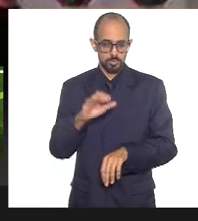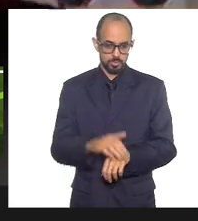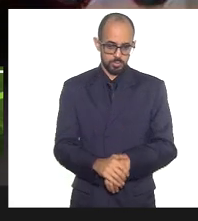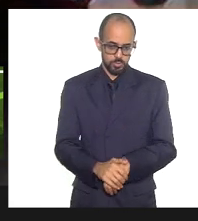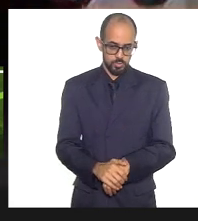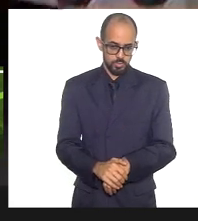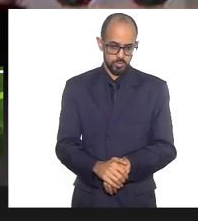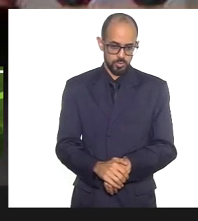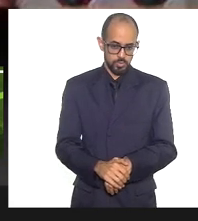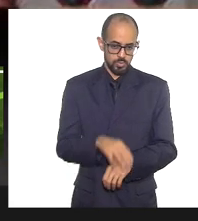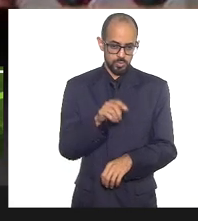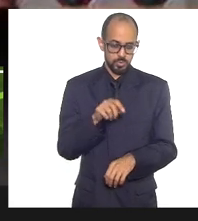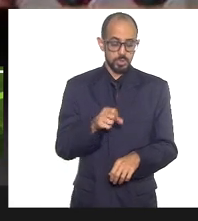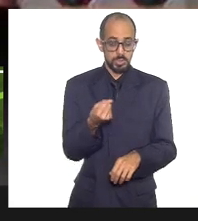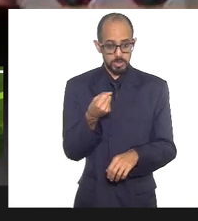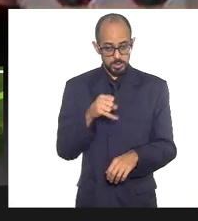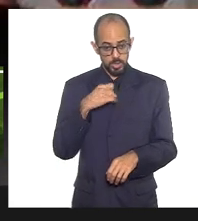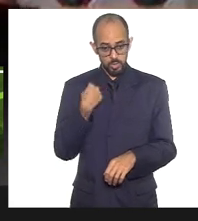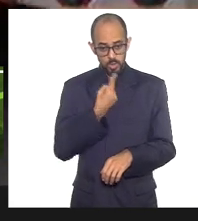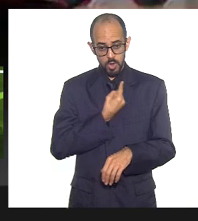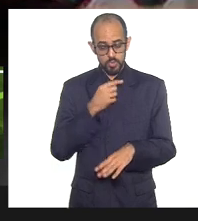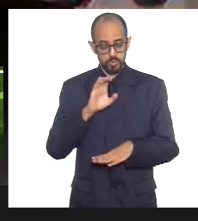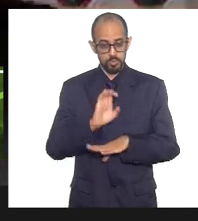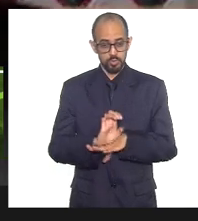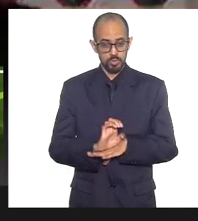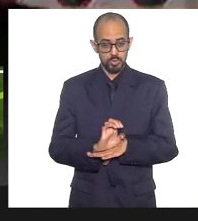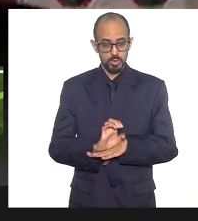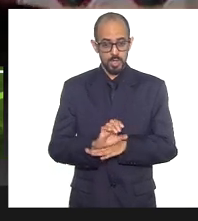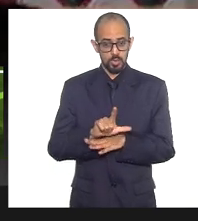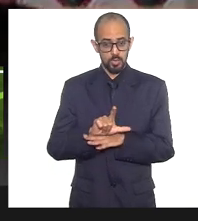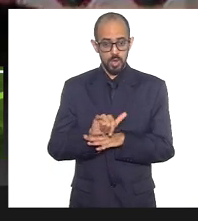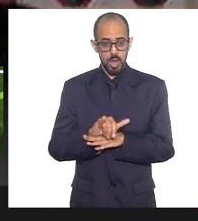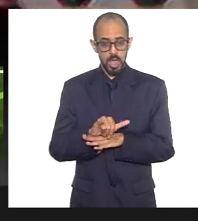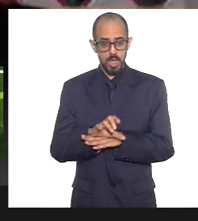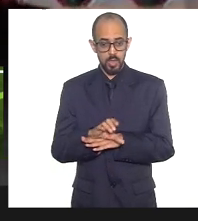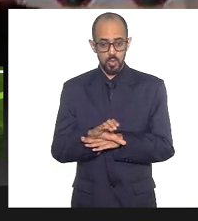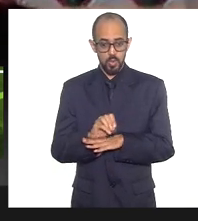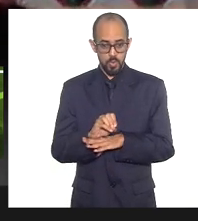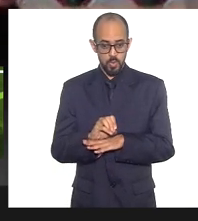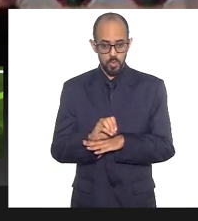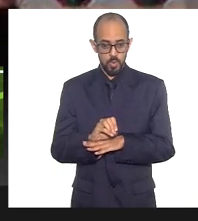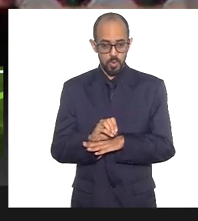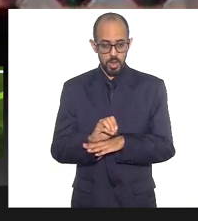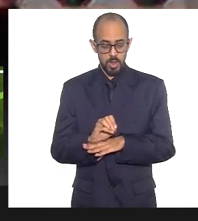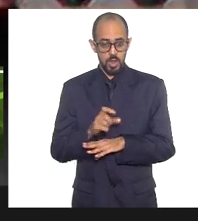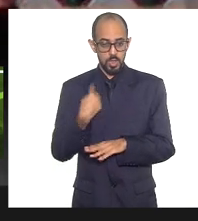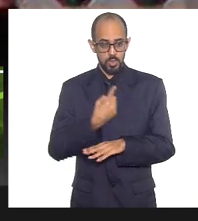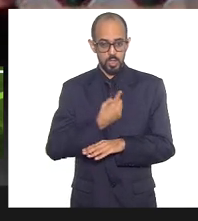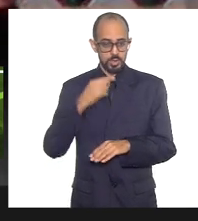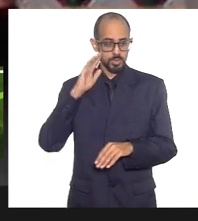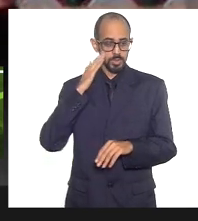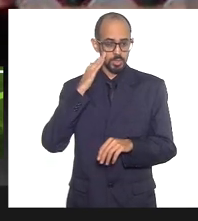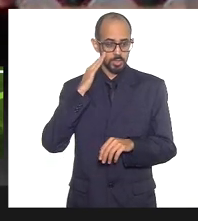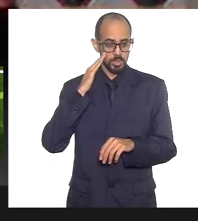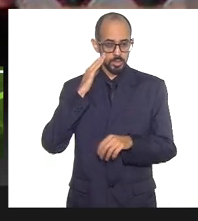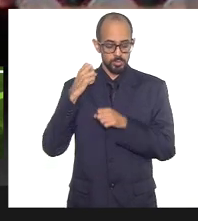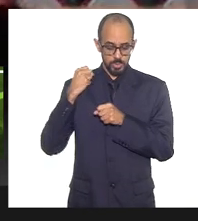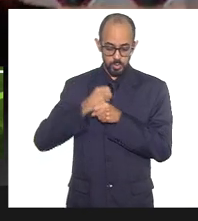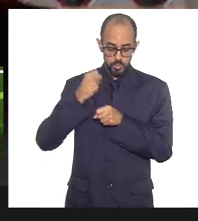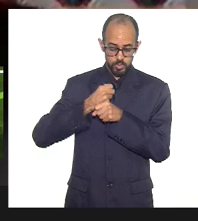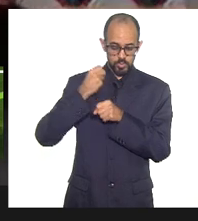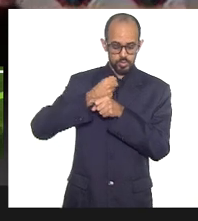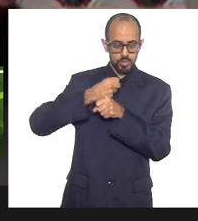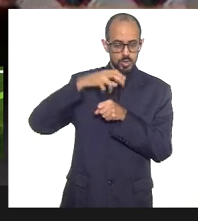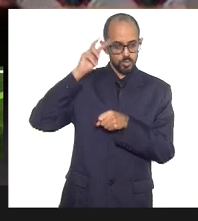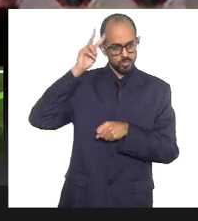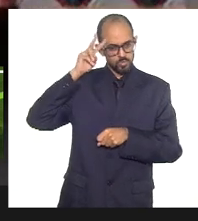sendo um Estado laico, mas nós entendíamos o processo histórico de construção social do Brasil e